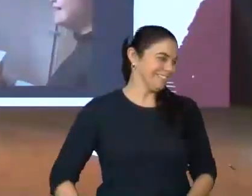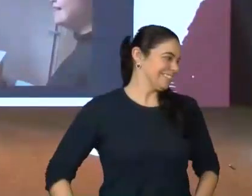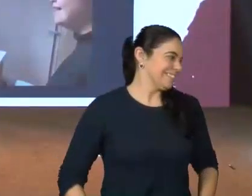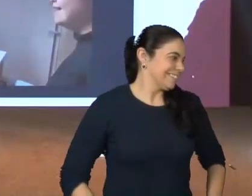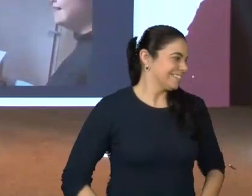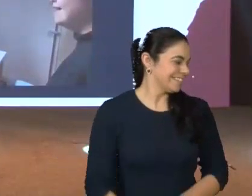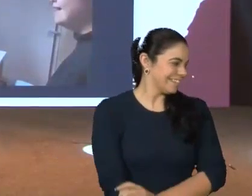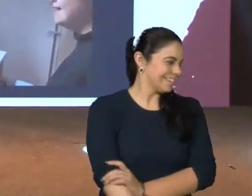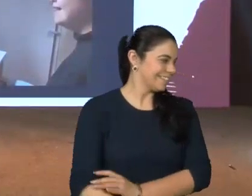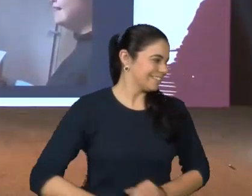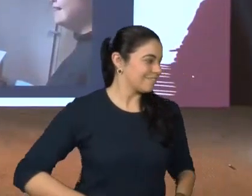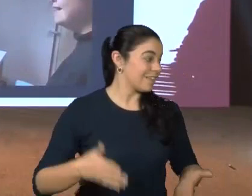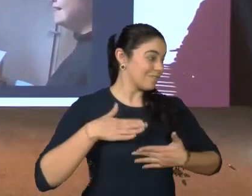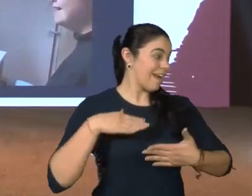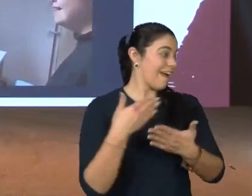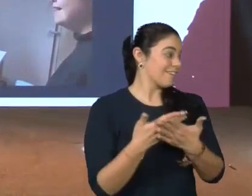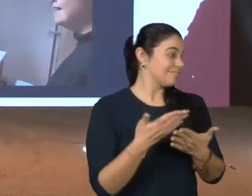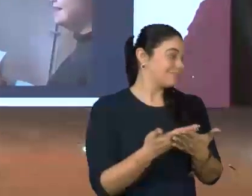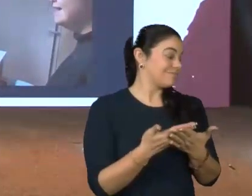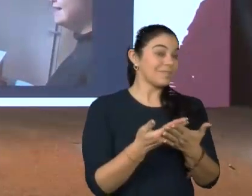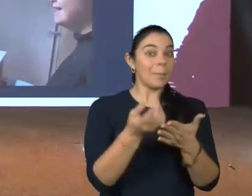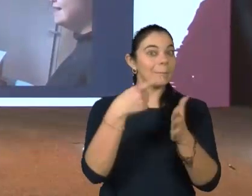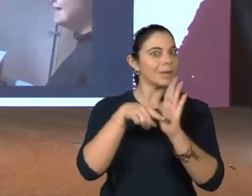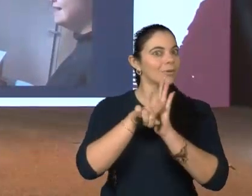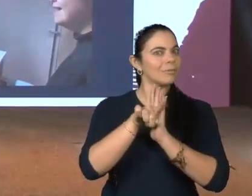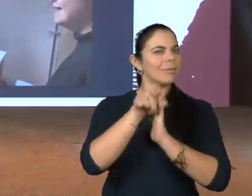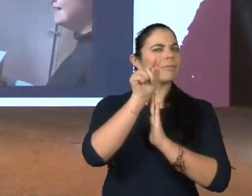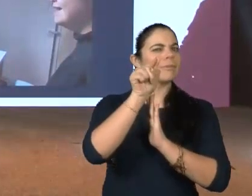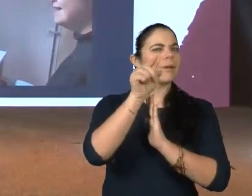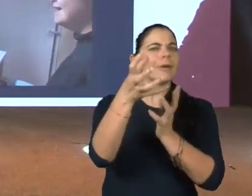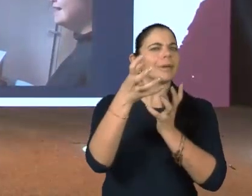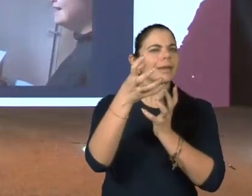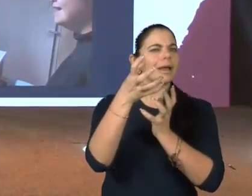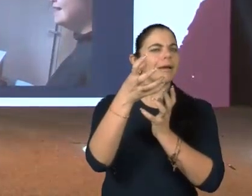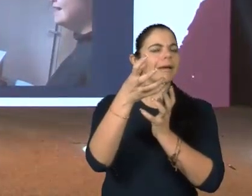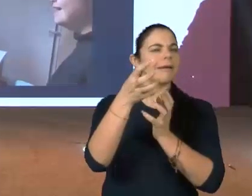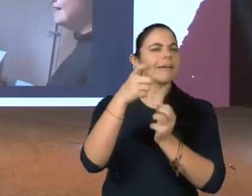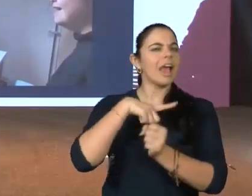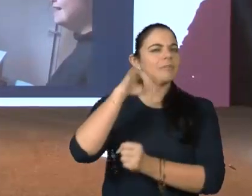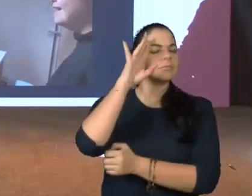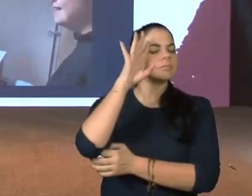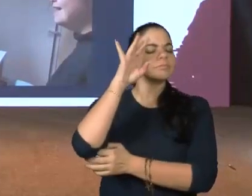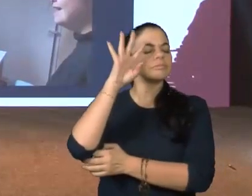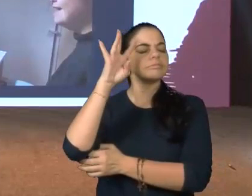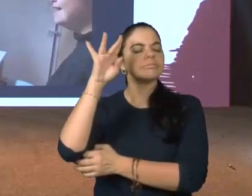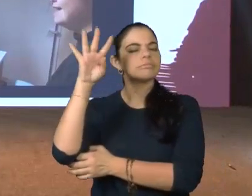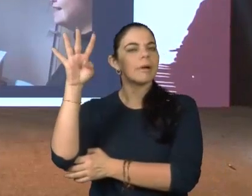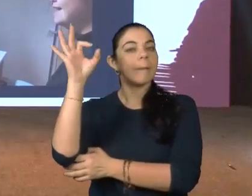Começo aqui a minha aula perguntando a todos vocês e gostaria que vocês fizessem essa reflexão.